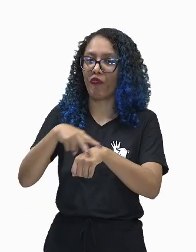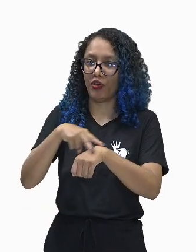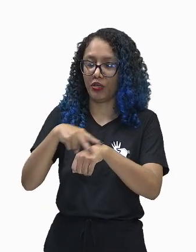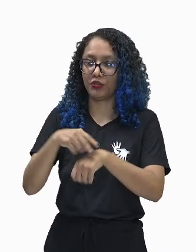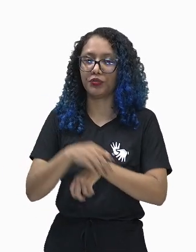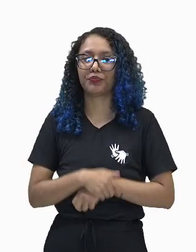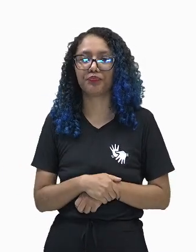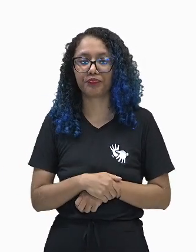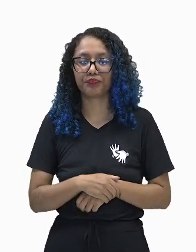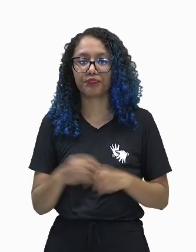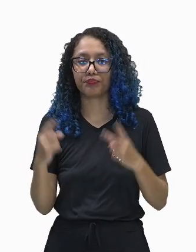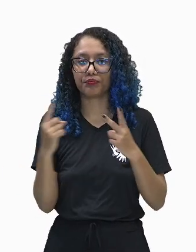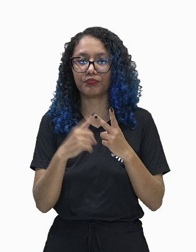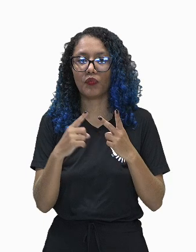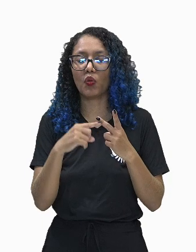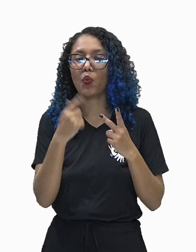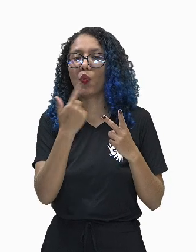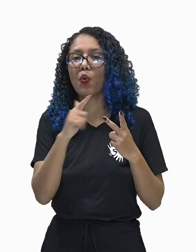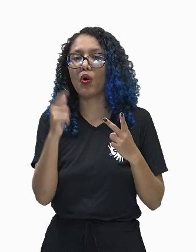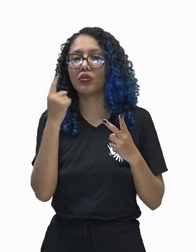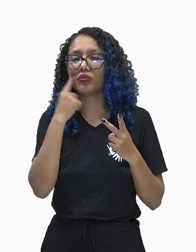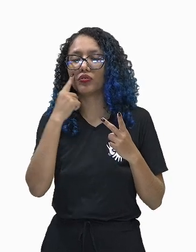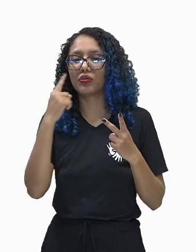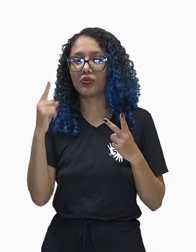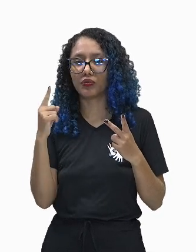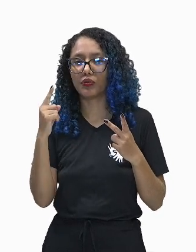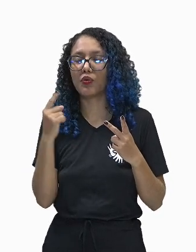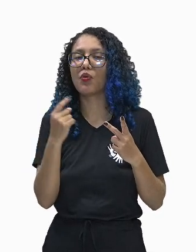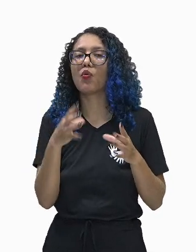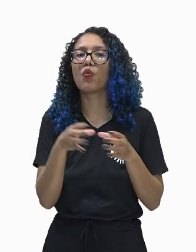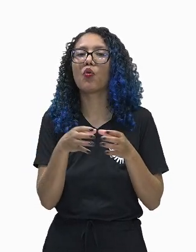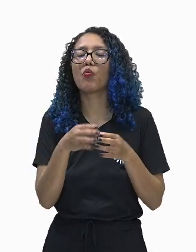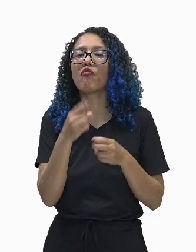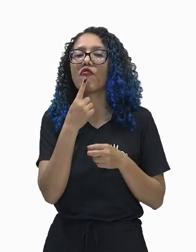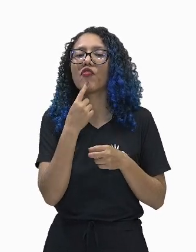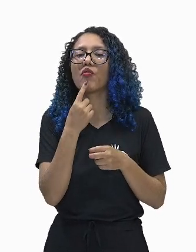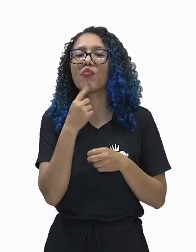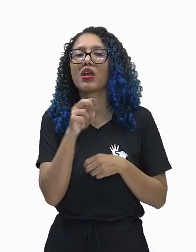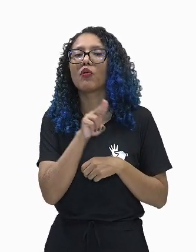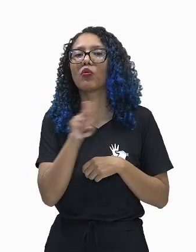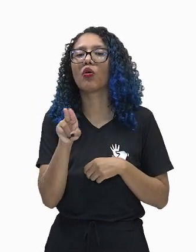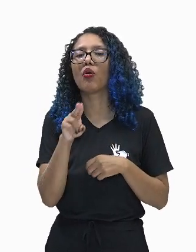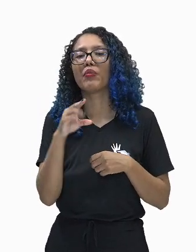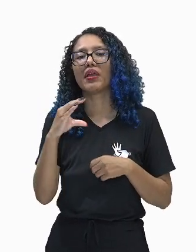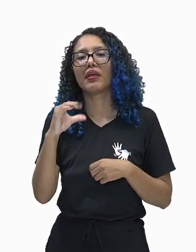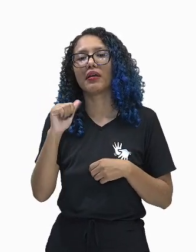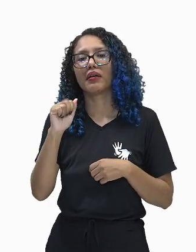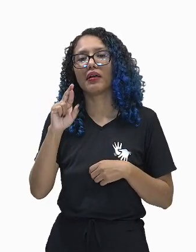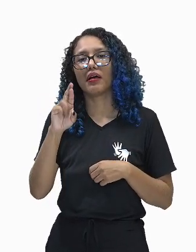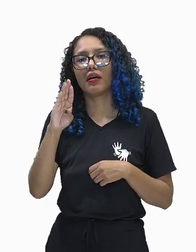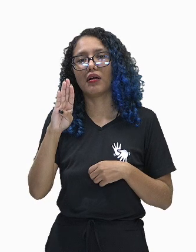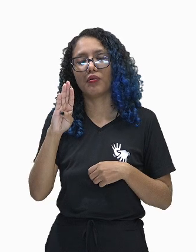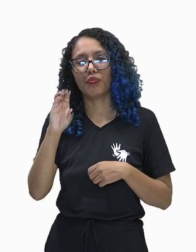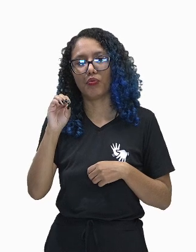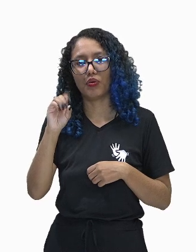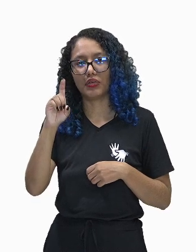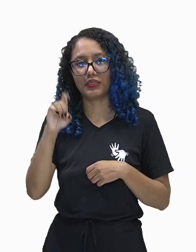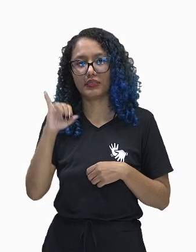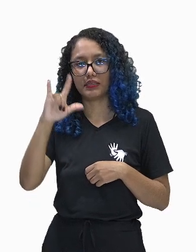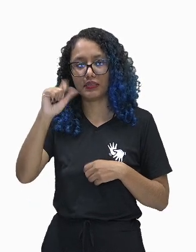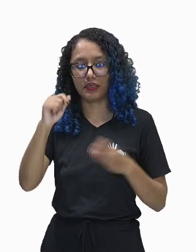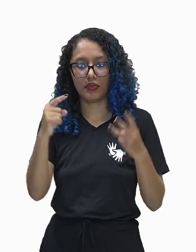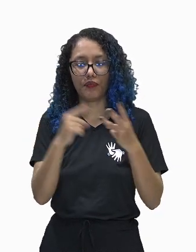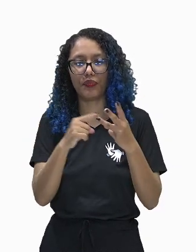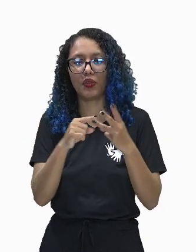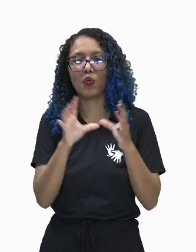o grupo em vermelho é chamado de carboxila, e o grupo R, que pode